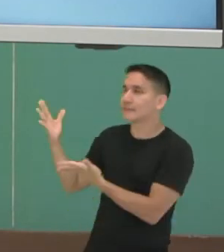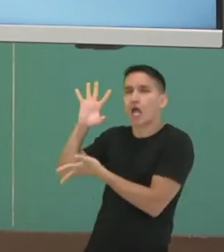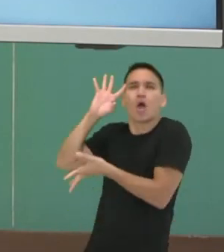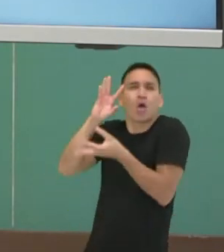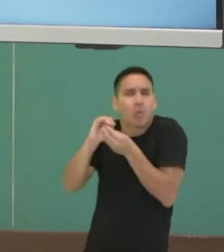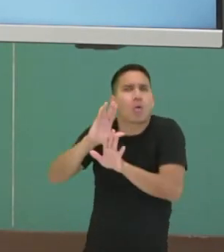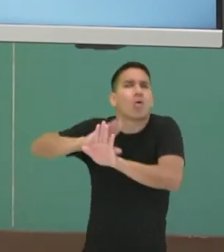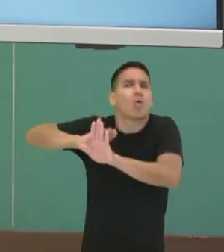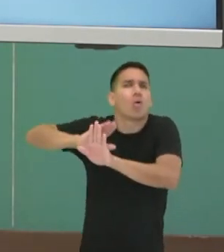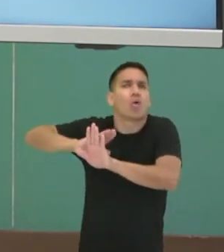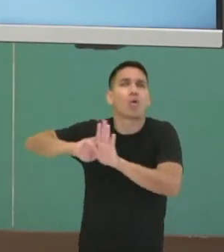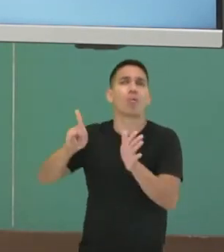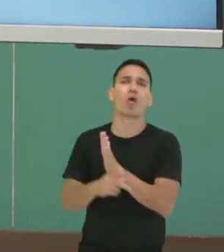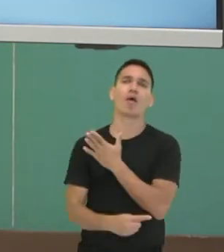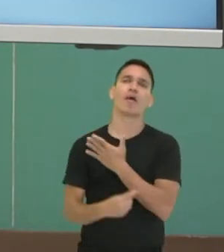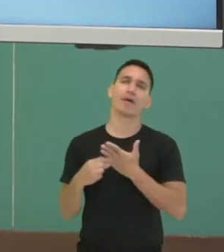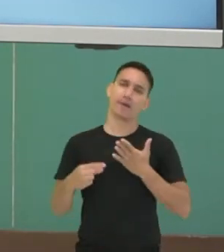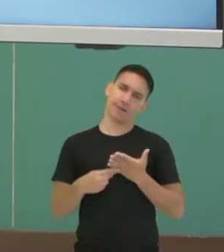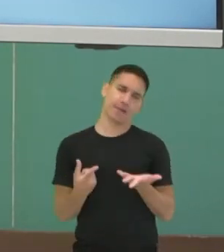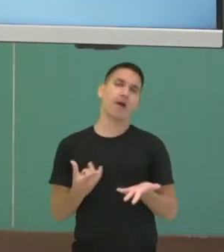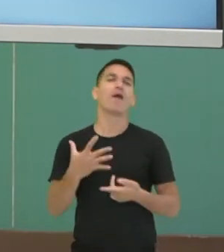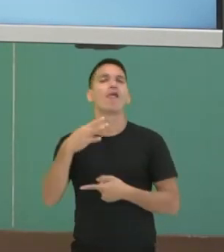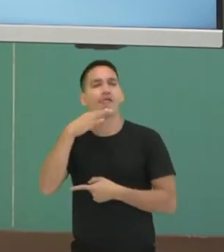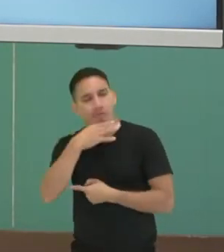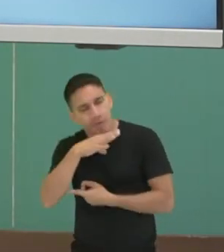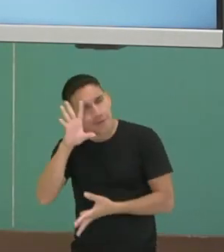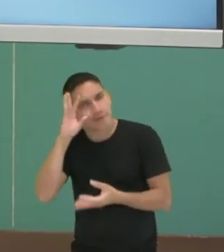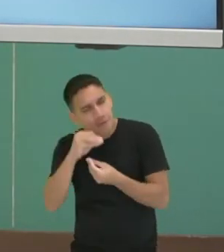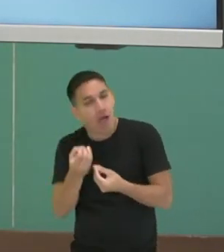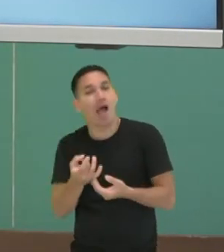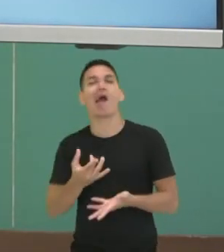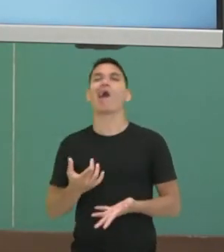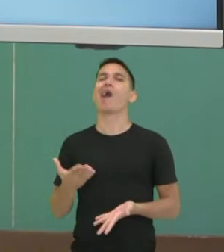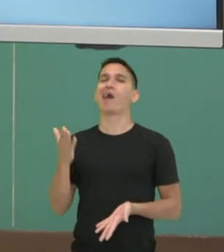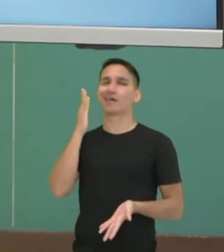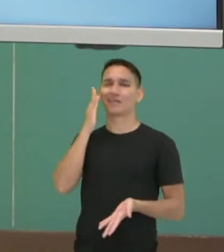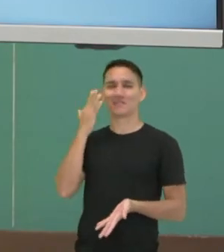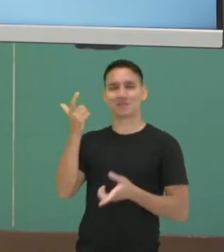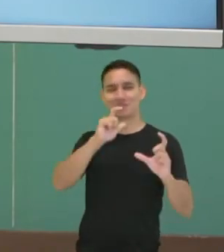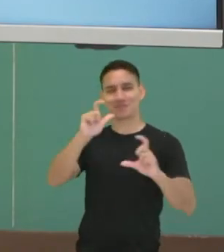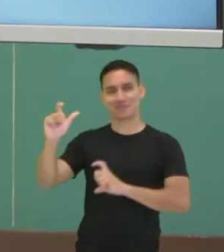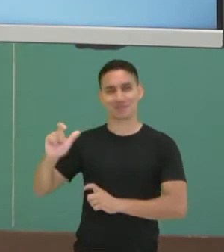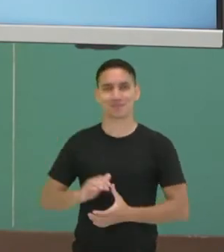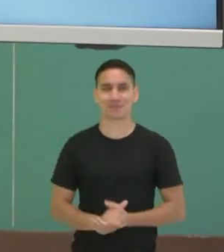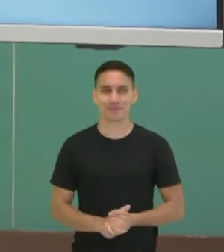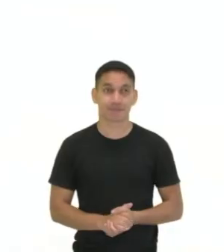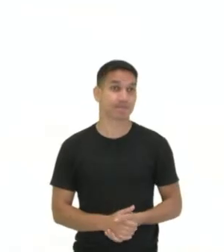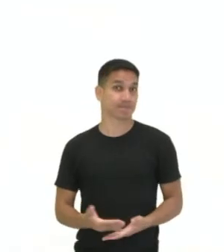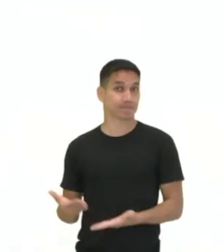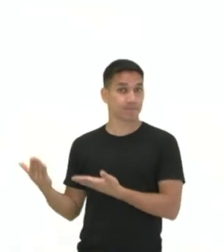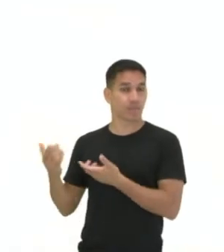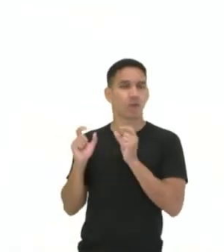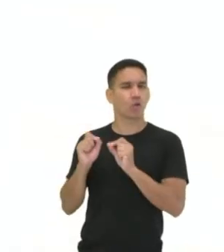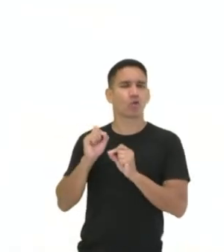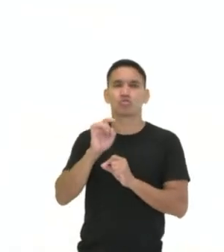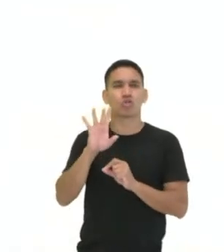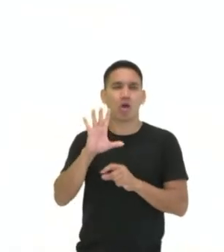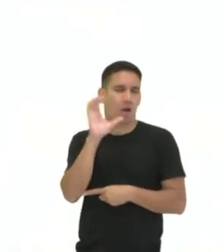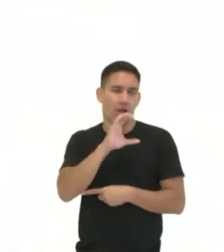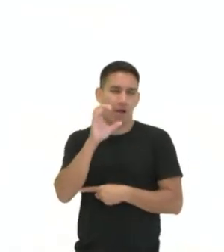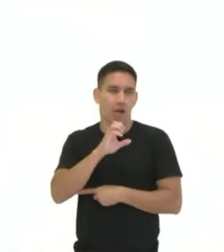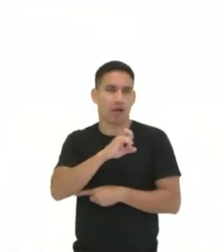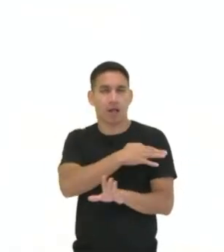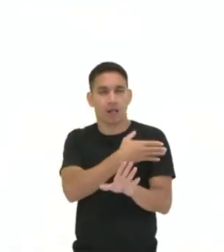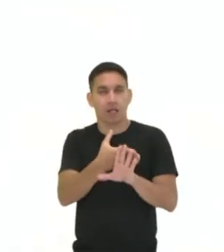intencionalidade do Maurício de Souza ao elaborar aqui essa história em quadrinhos. Então vamos só fazer uma breve